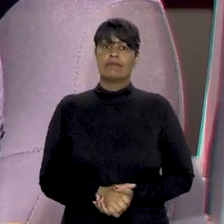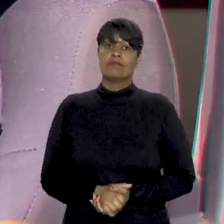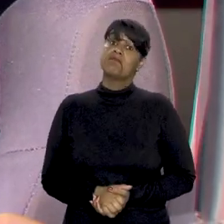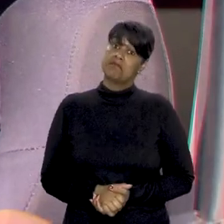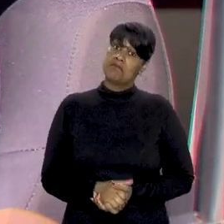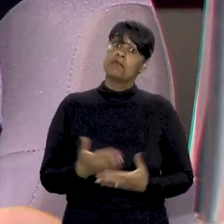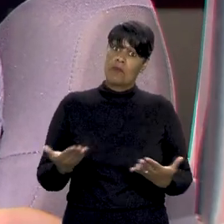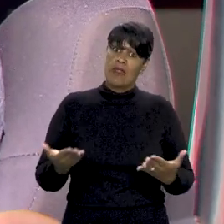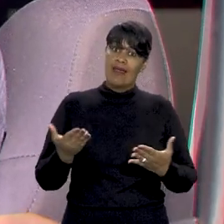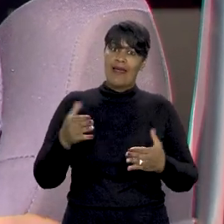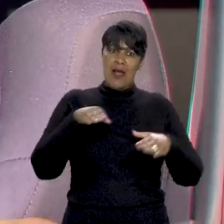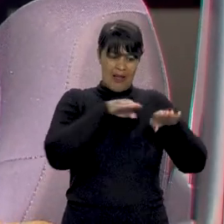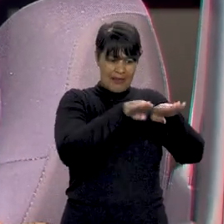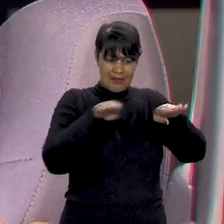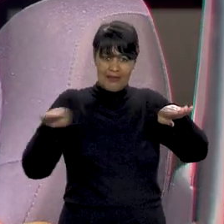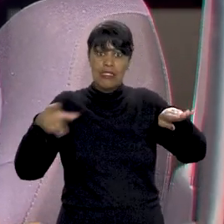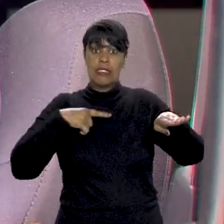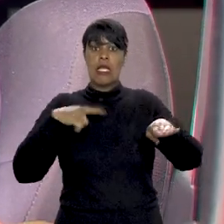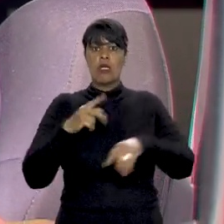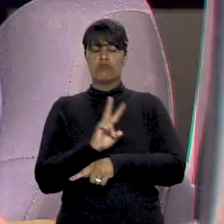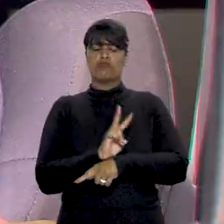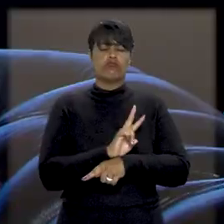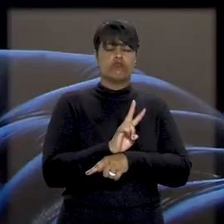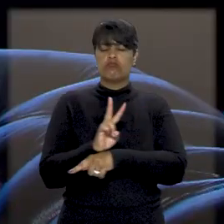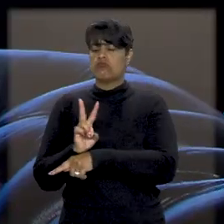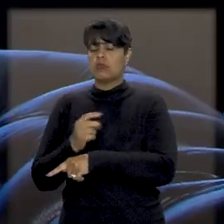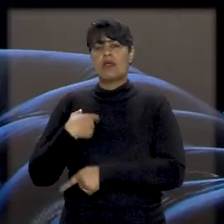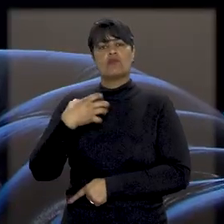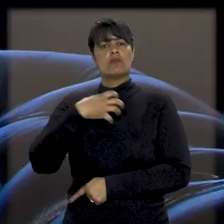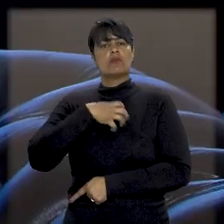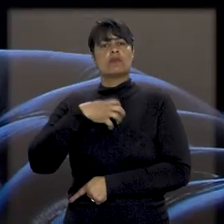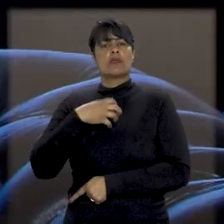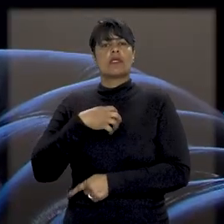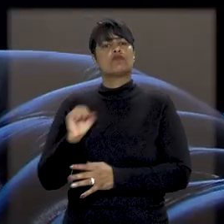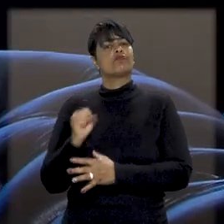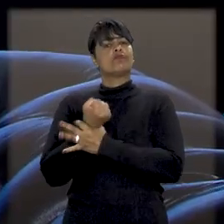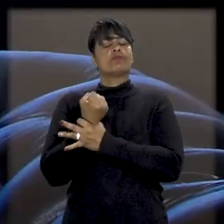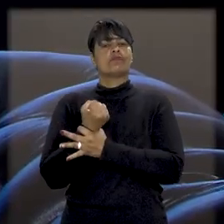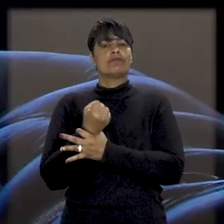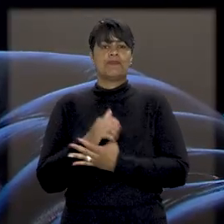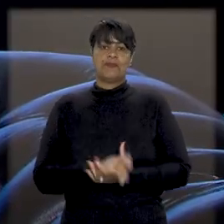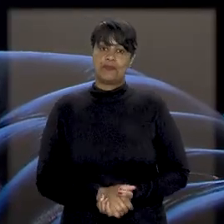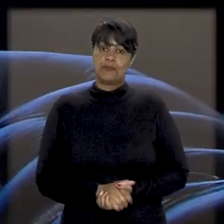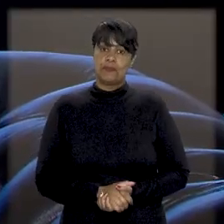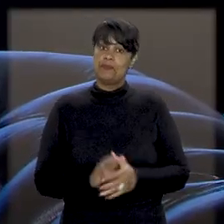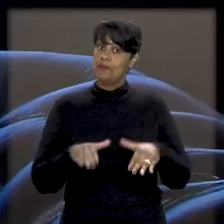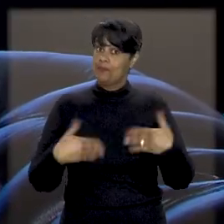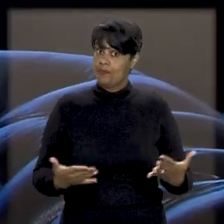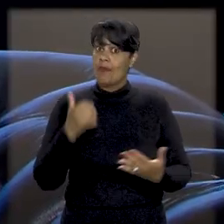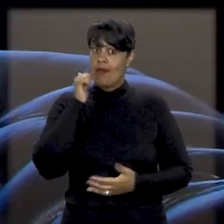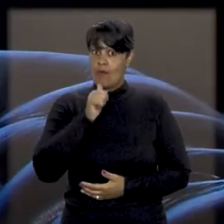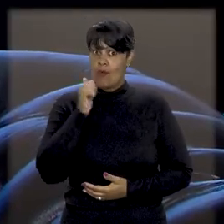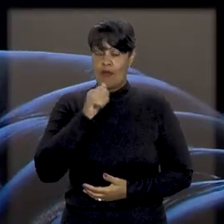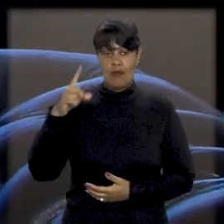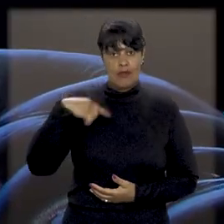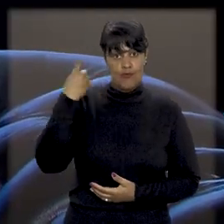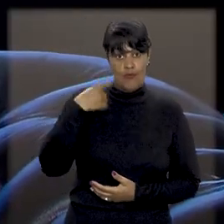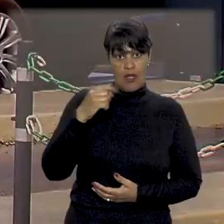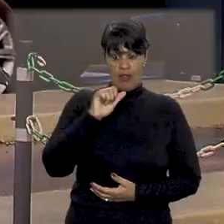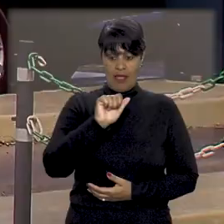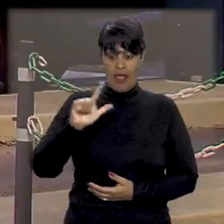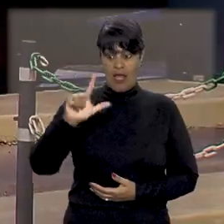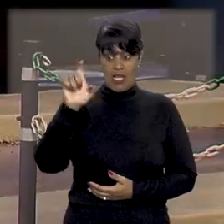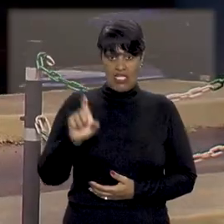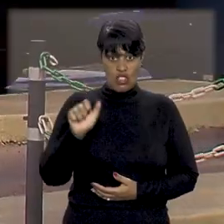ou pessoal, você tem uma sensação de maior segurança. Segundo a advogada Alexandra Mendes, os estabelecimentos são responsáveis